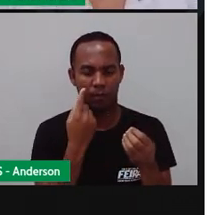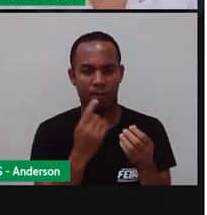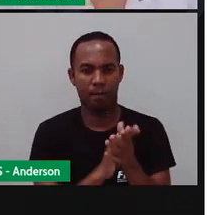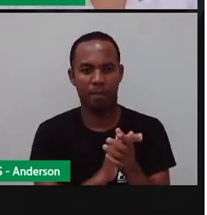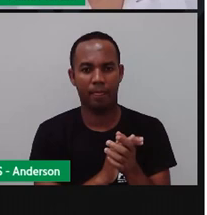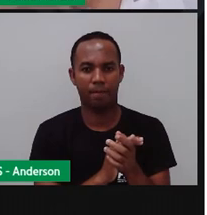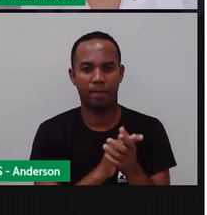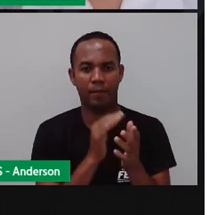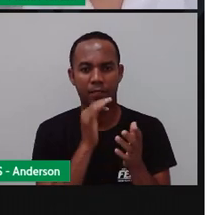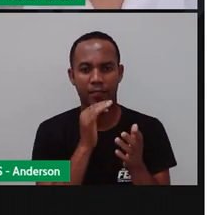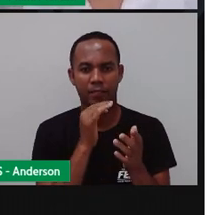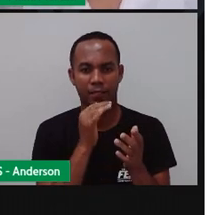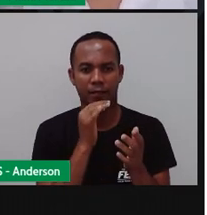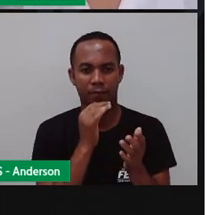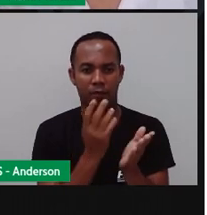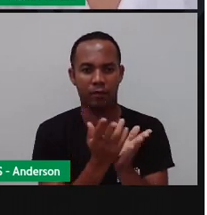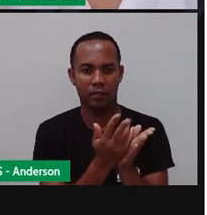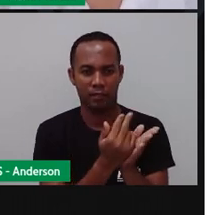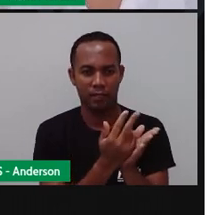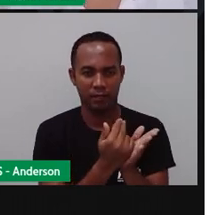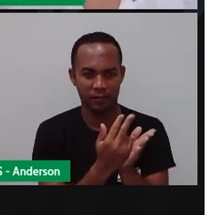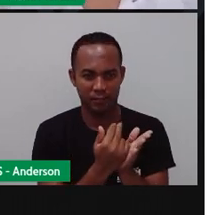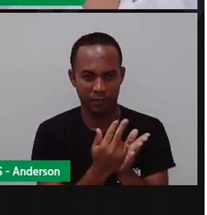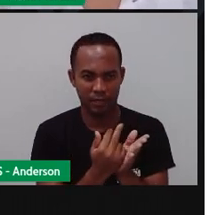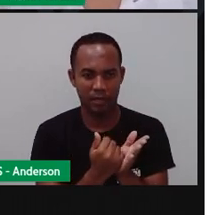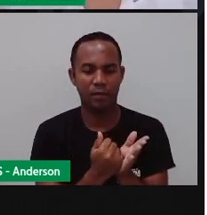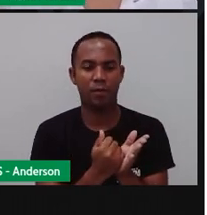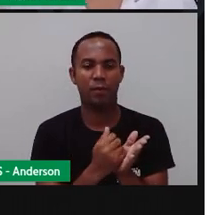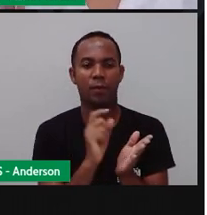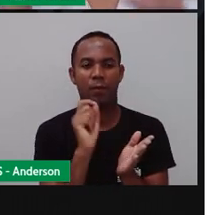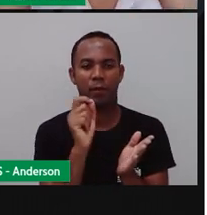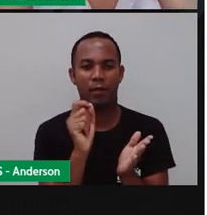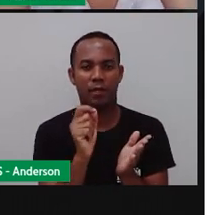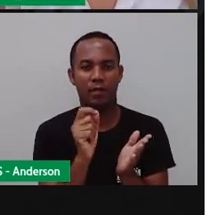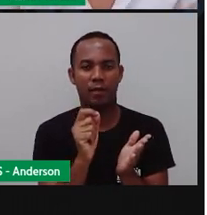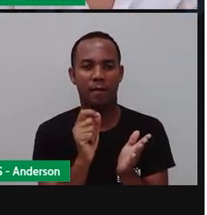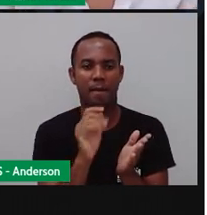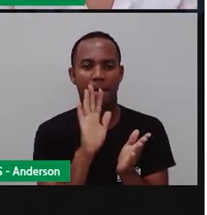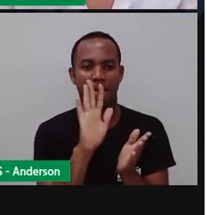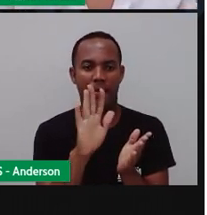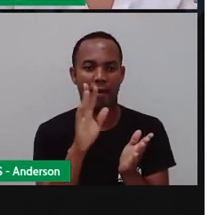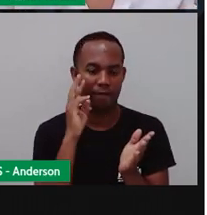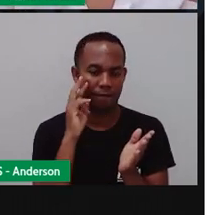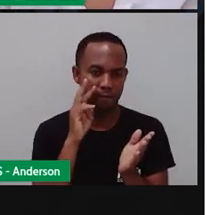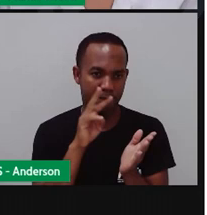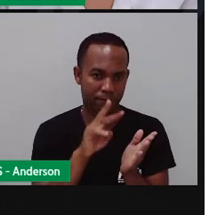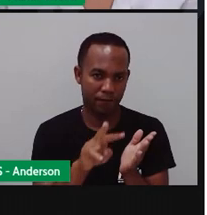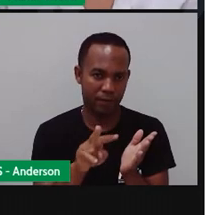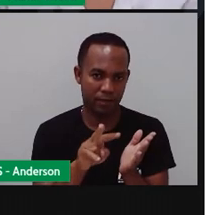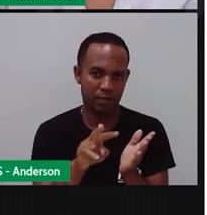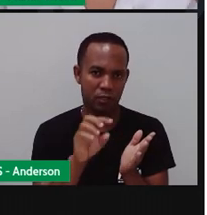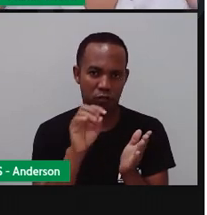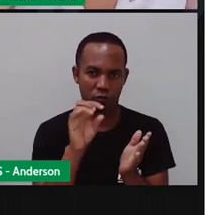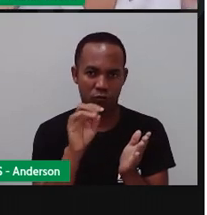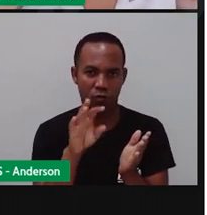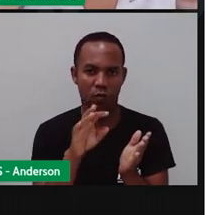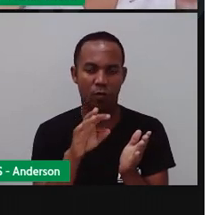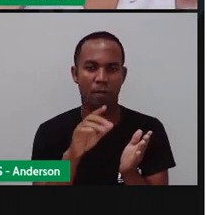Bom, quando eu desenho, ela é o quê? Dimensional. só consigo ver aquilo ali.